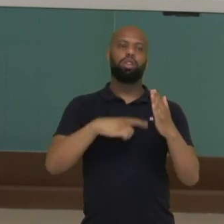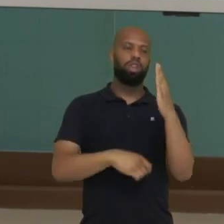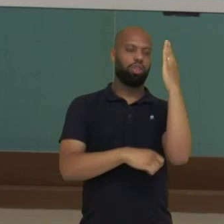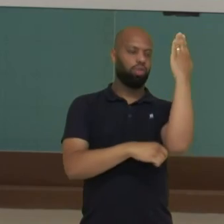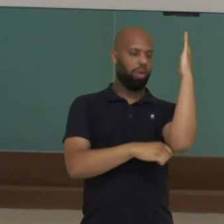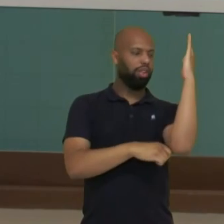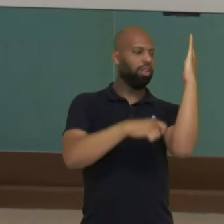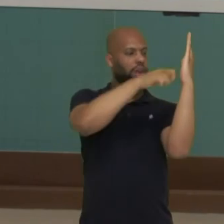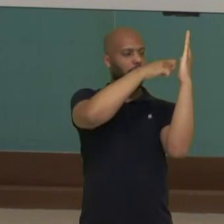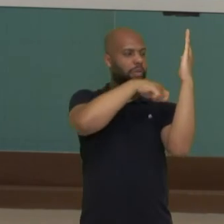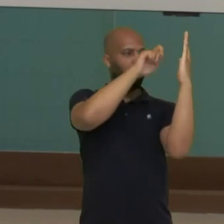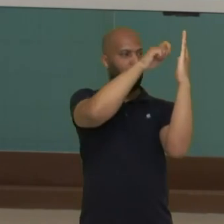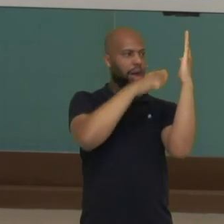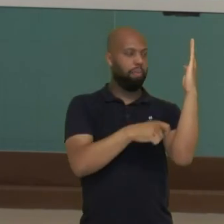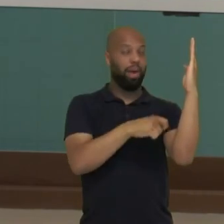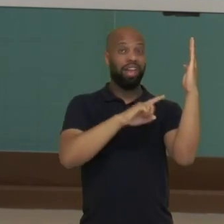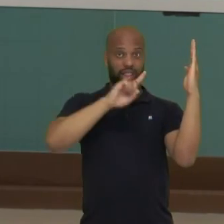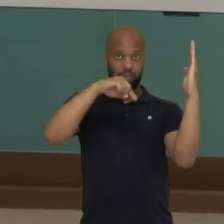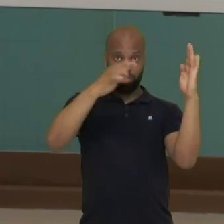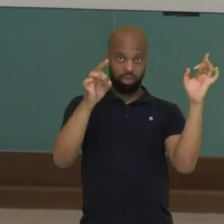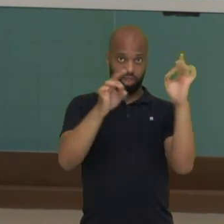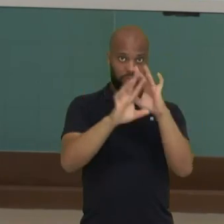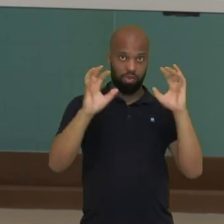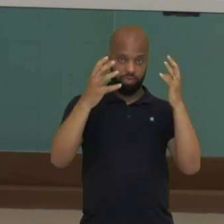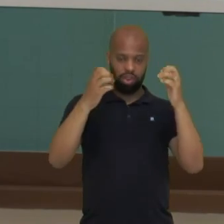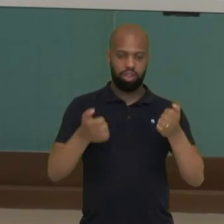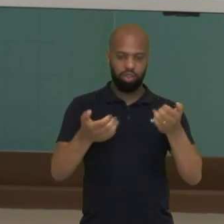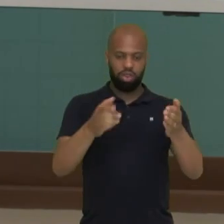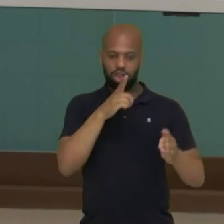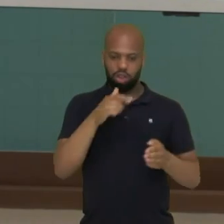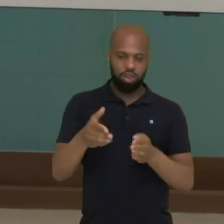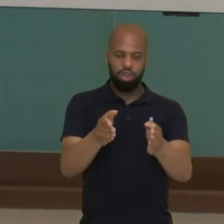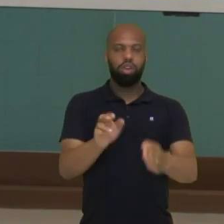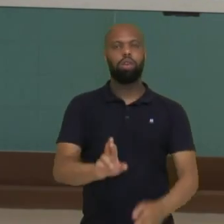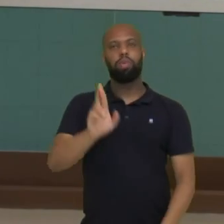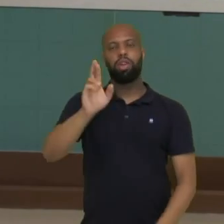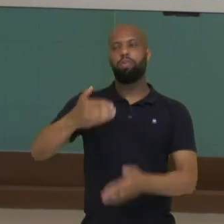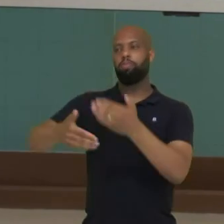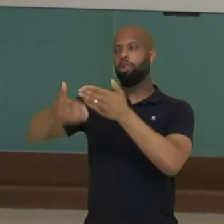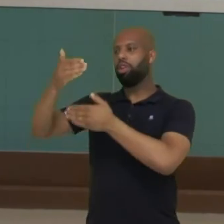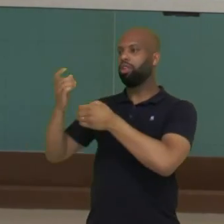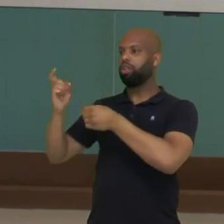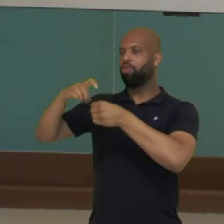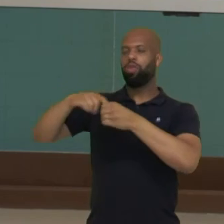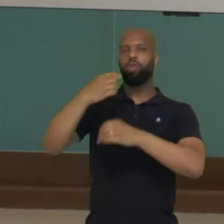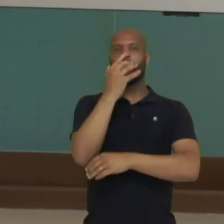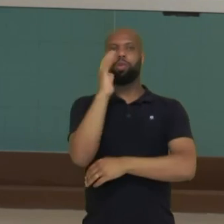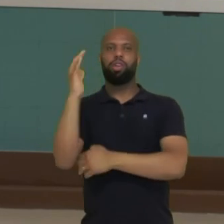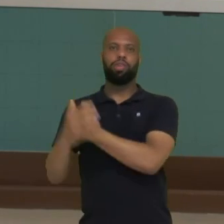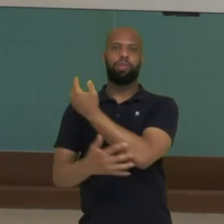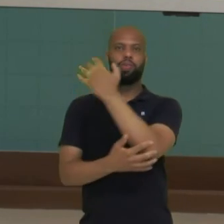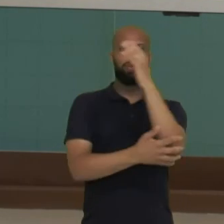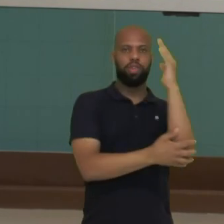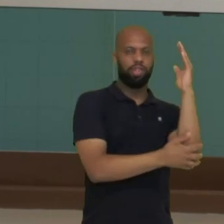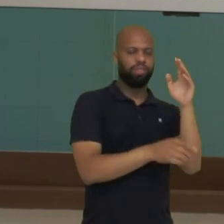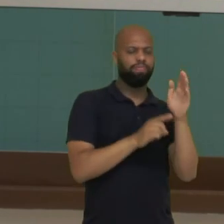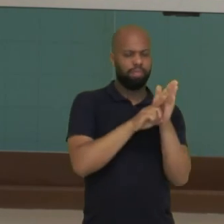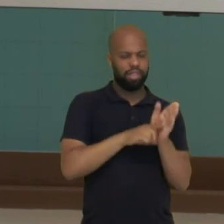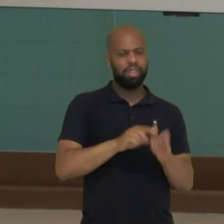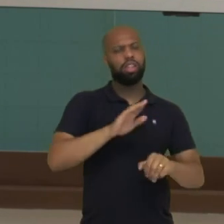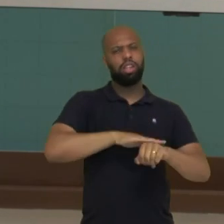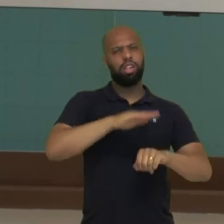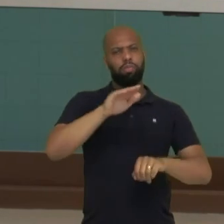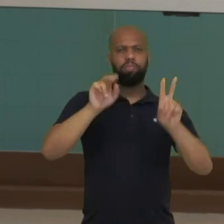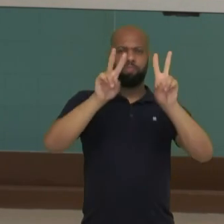enfeitados são jogados no rio posteriormente, porque eles representam os ancestrais. Fica aí a dica para você pesquisar